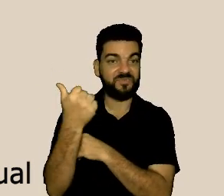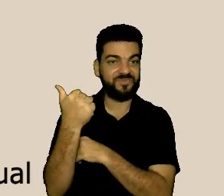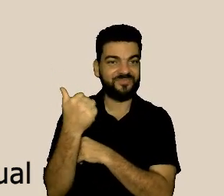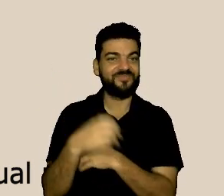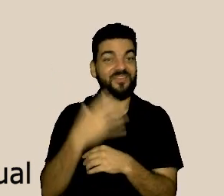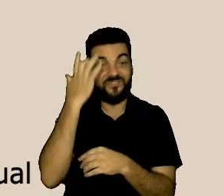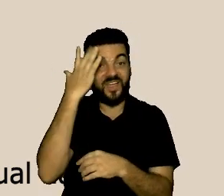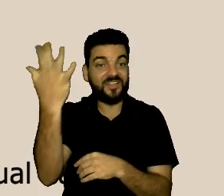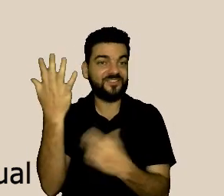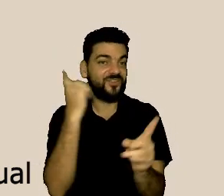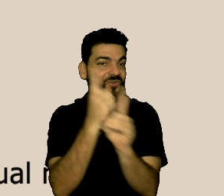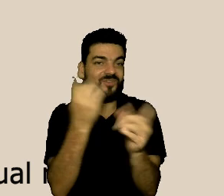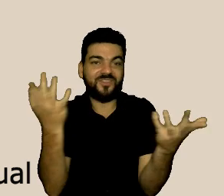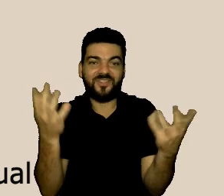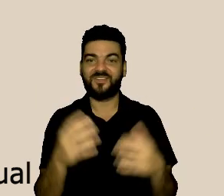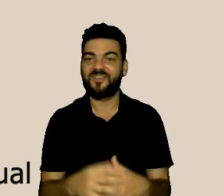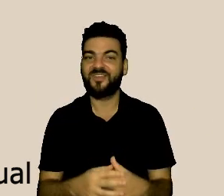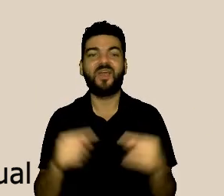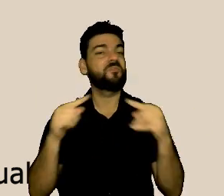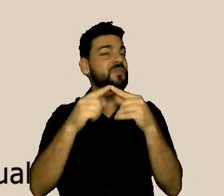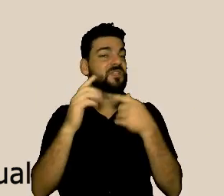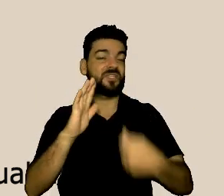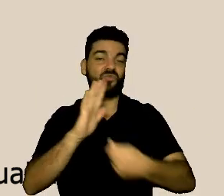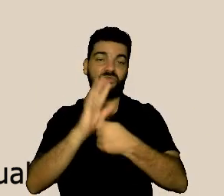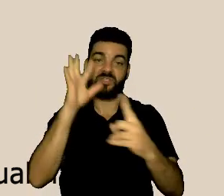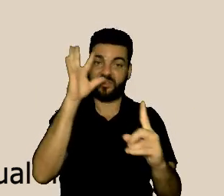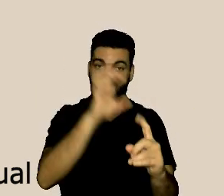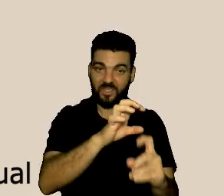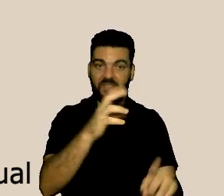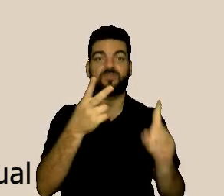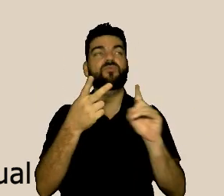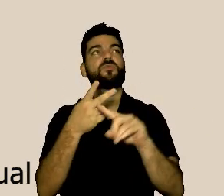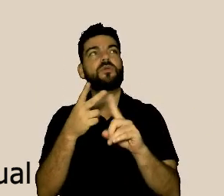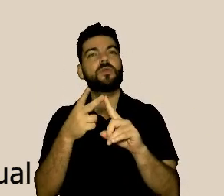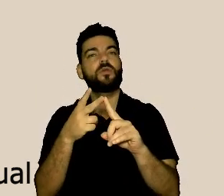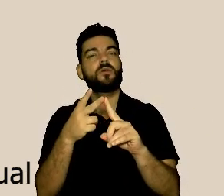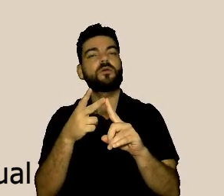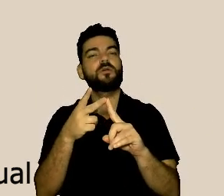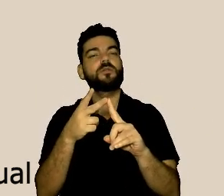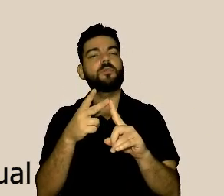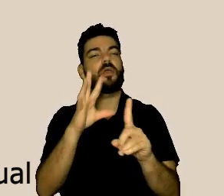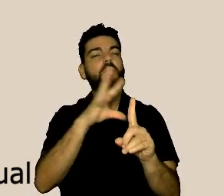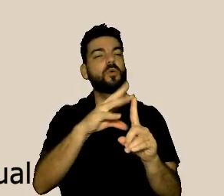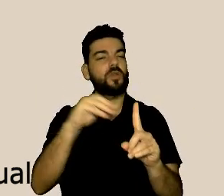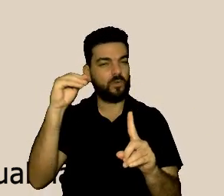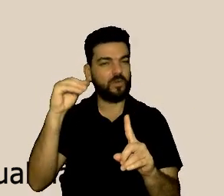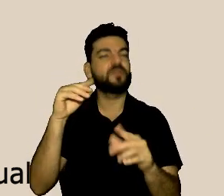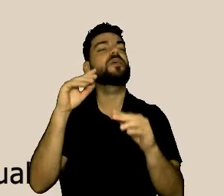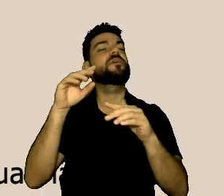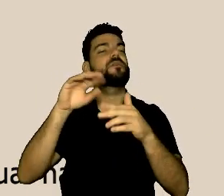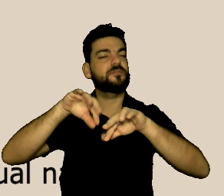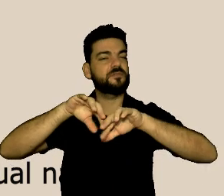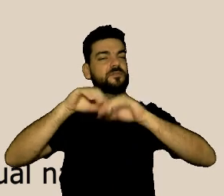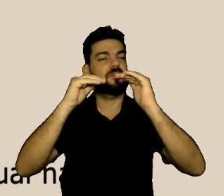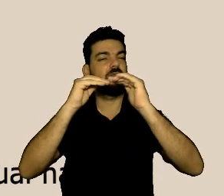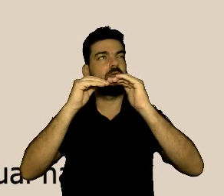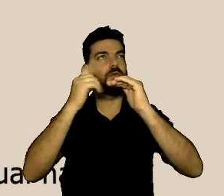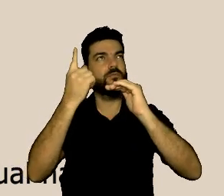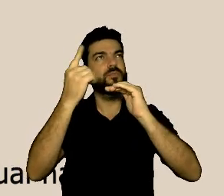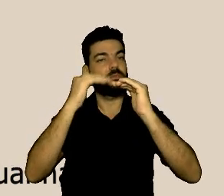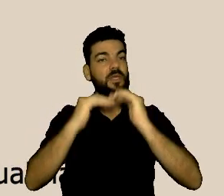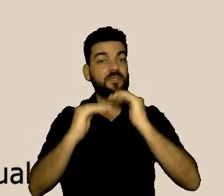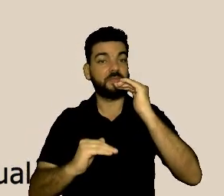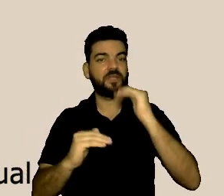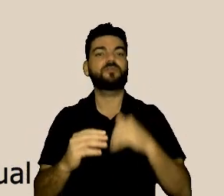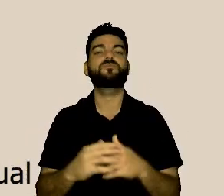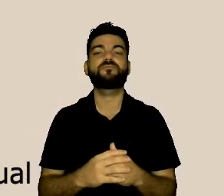à denúncia de assédio moral, que eu coloquei aqui da nossa carta de serviços, sinalizei aqui com a seta